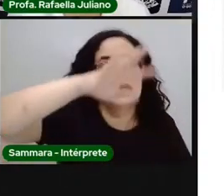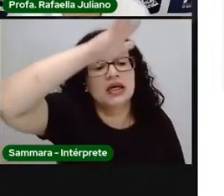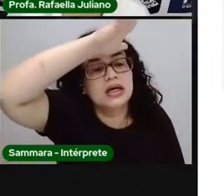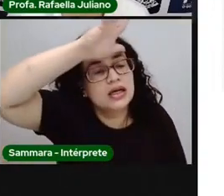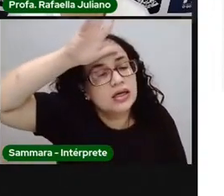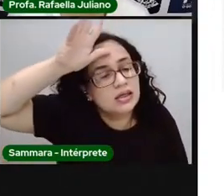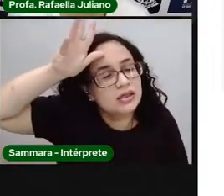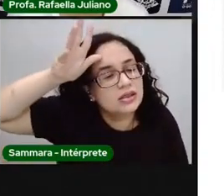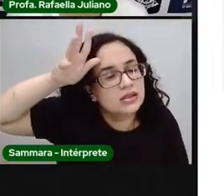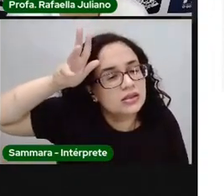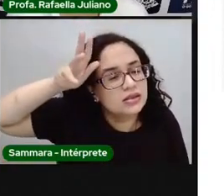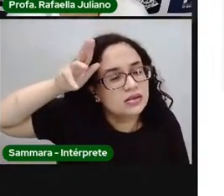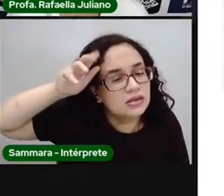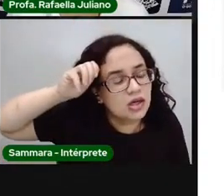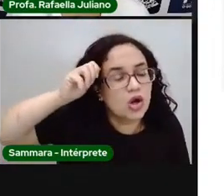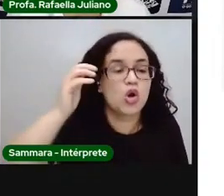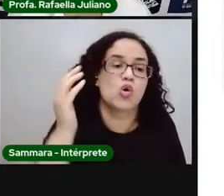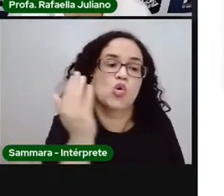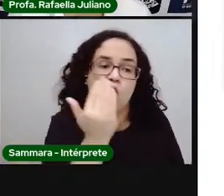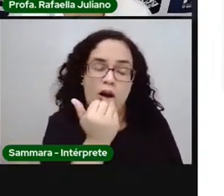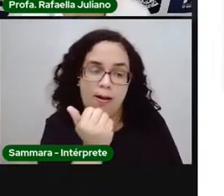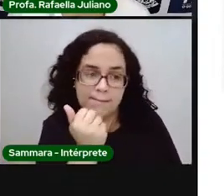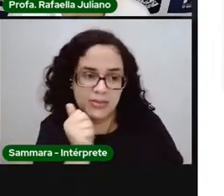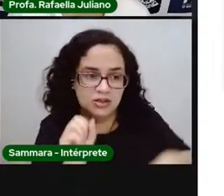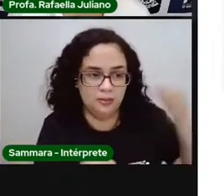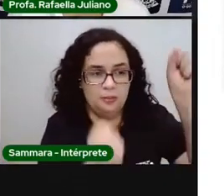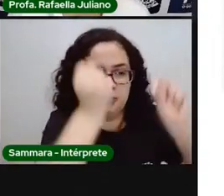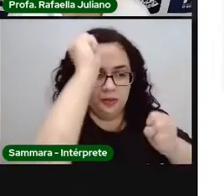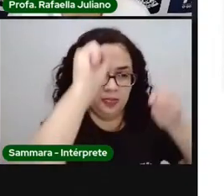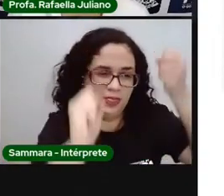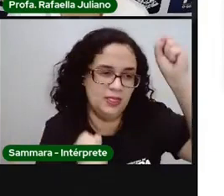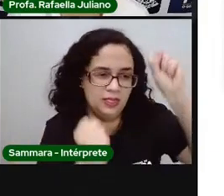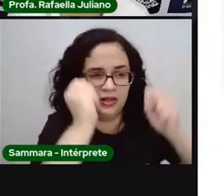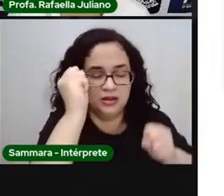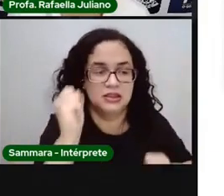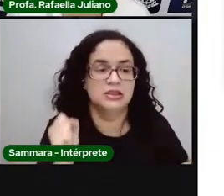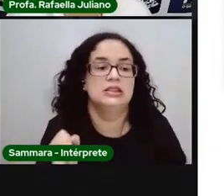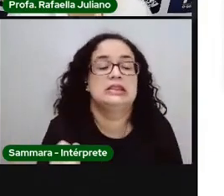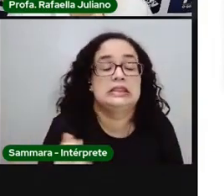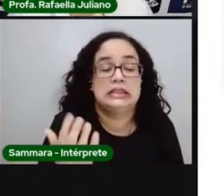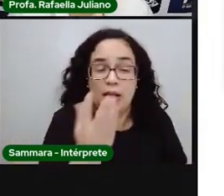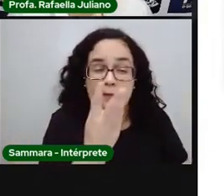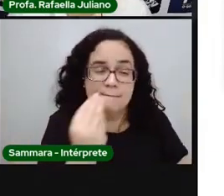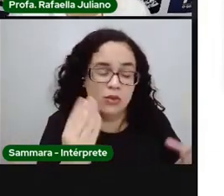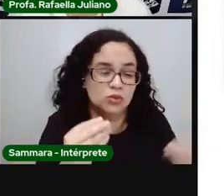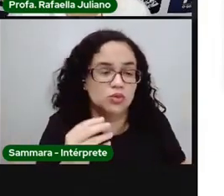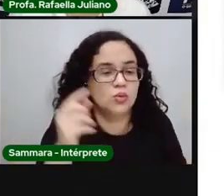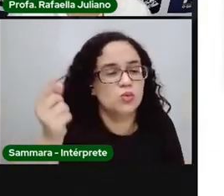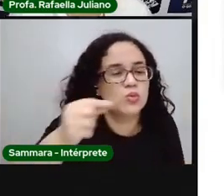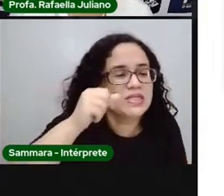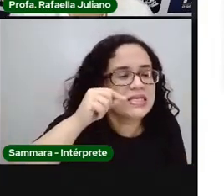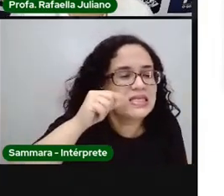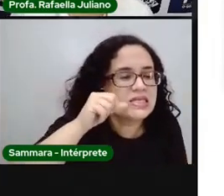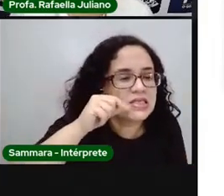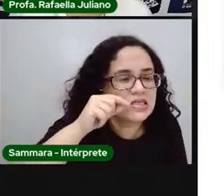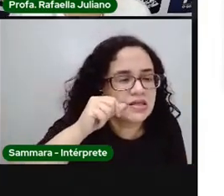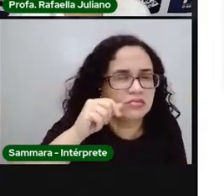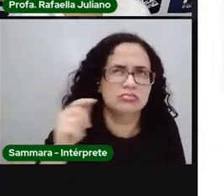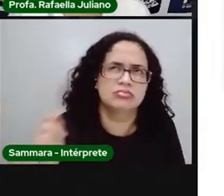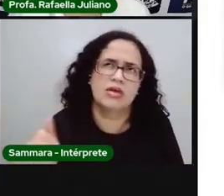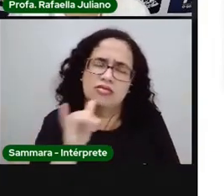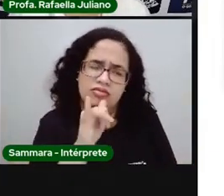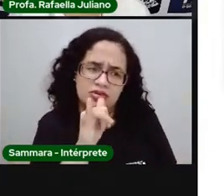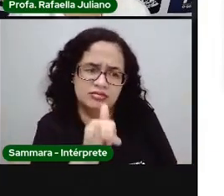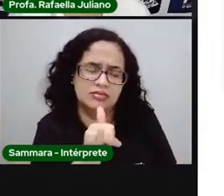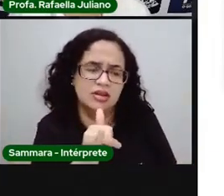comidas muito industrializadas. Tem muito açúcar, tem muito sódio. A Pró Rafa ouviu uma coisa uma vez e eu gosto